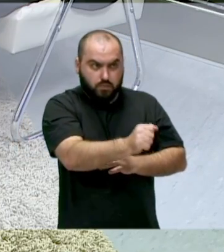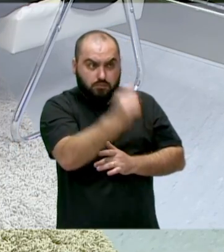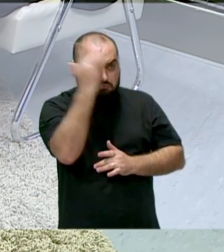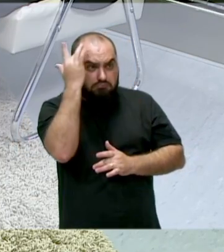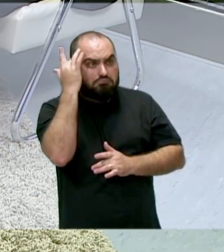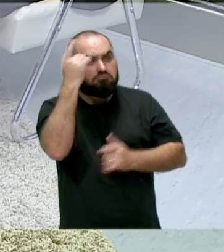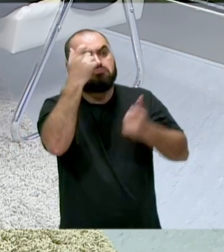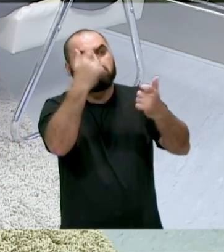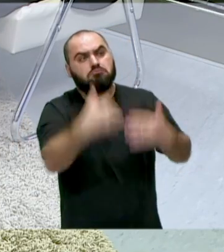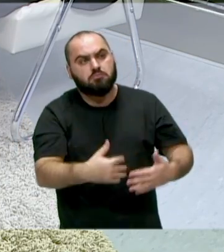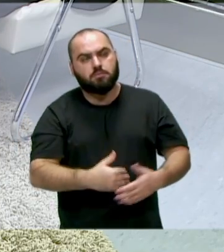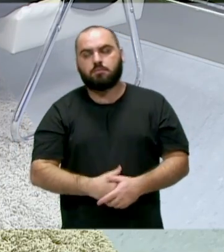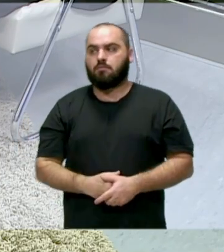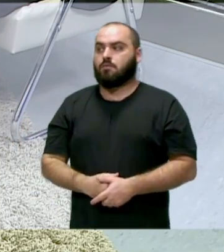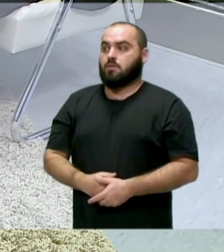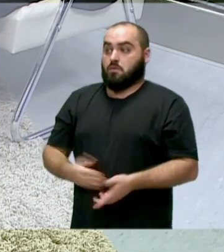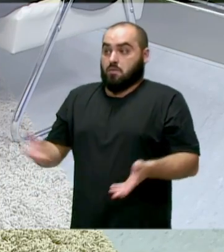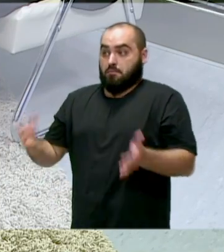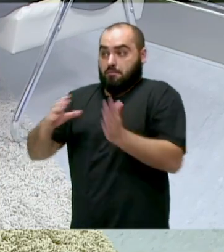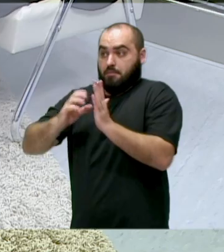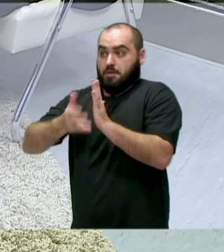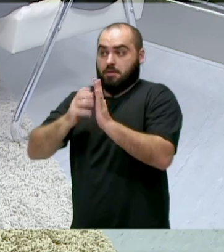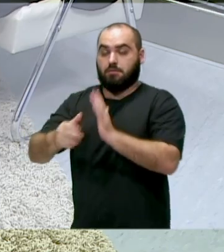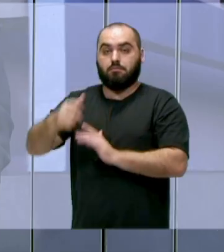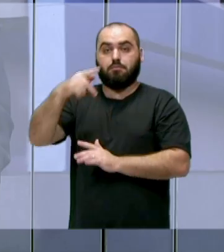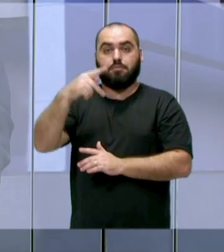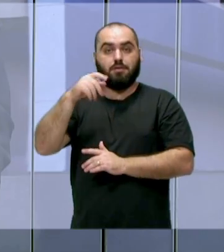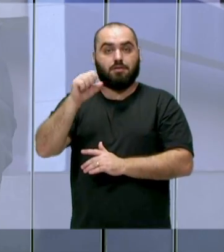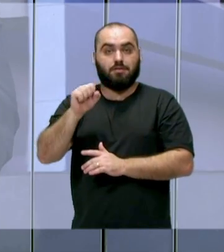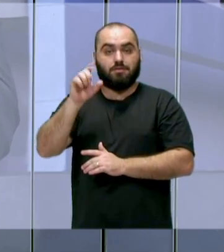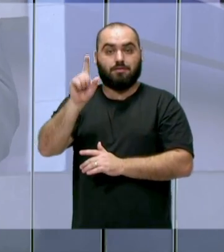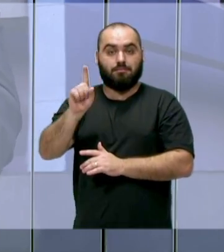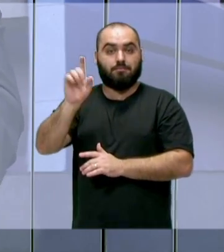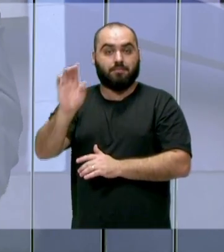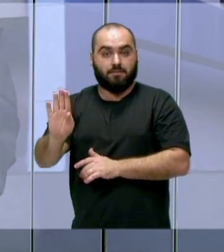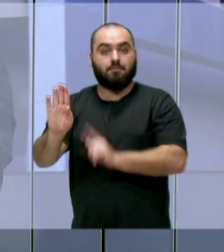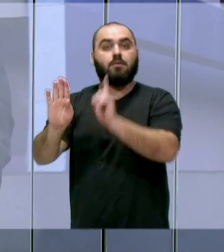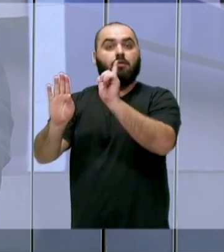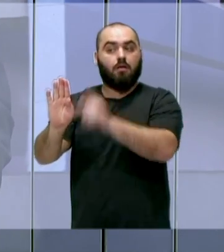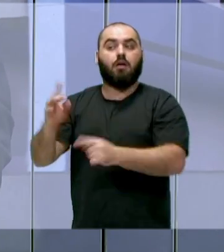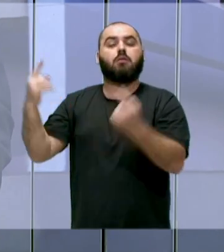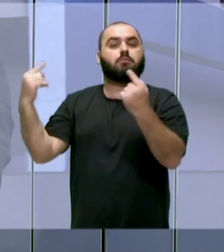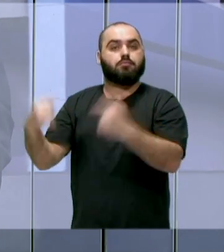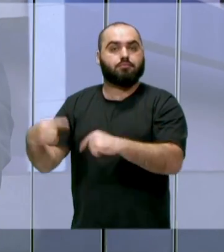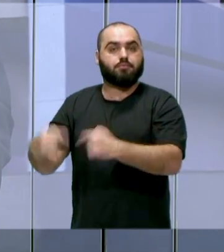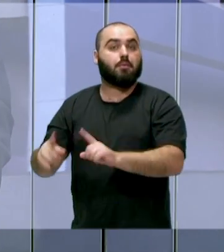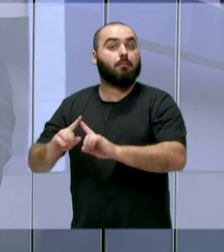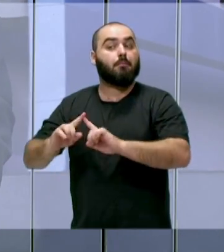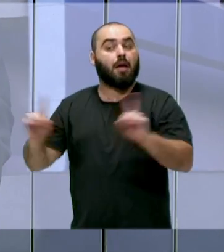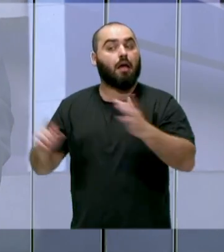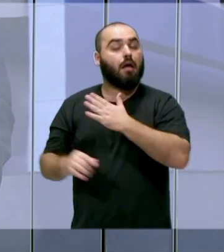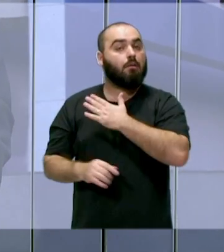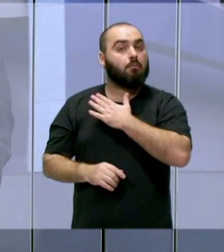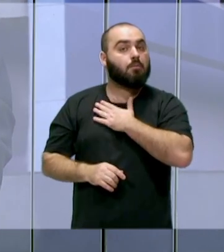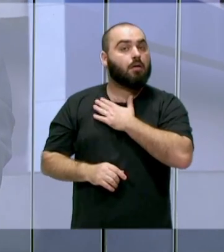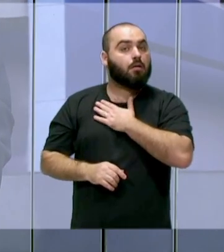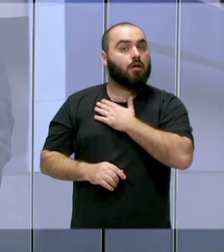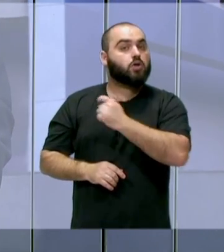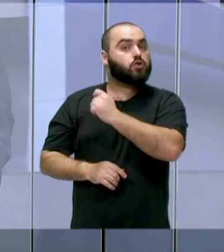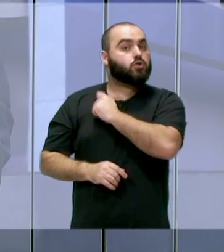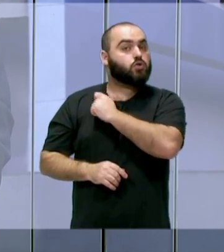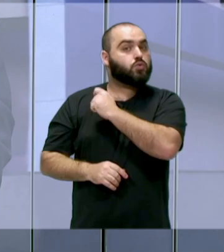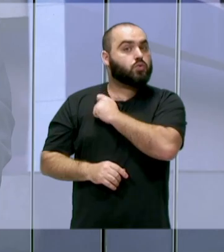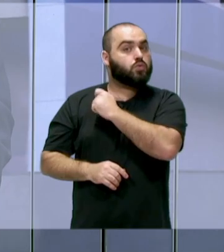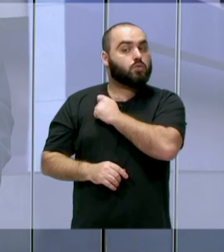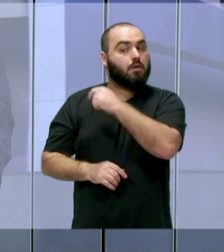É assim, hoje eu estou num partido do PSDB, que hoje é um partido de oposição, mas as minhas atitudes aqui